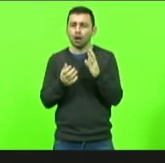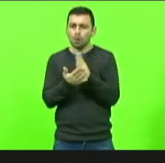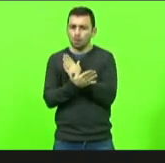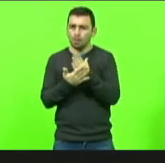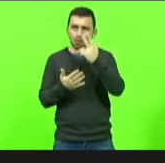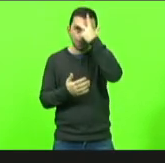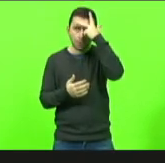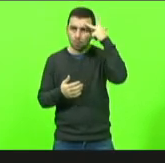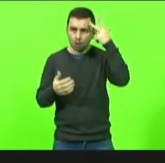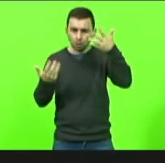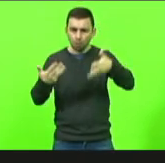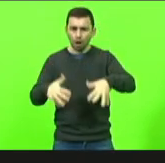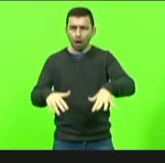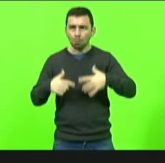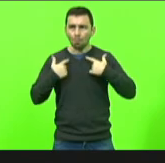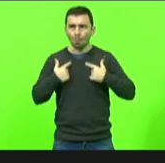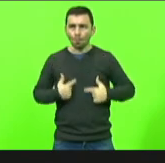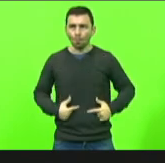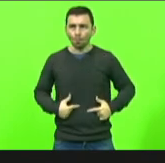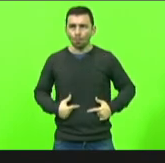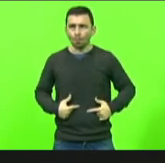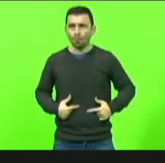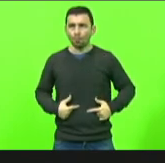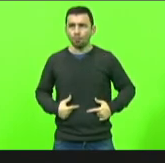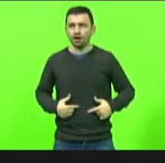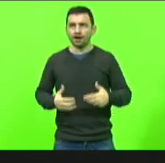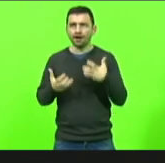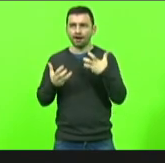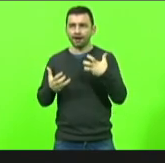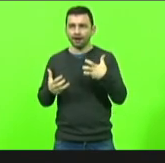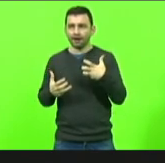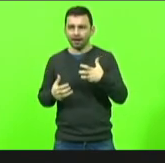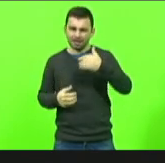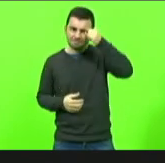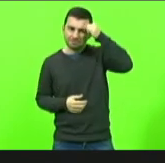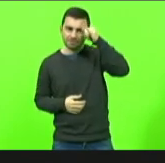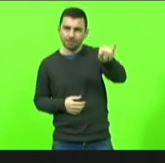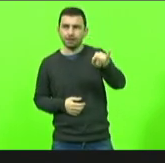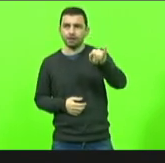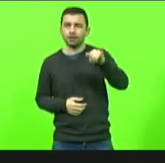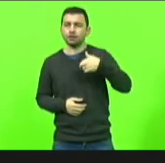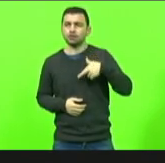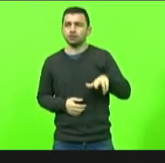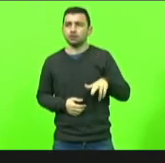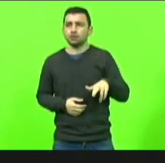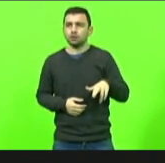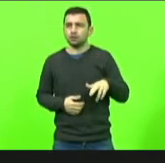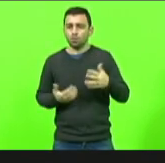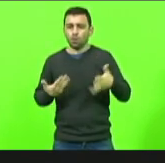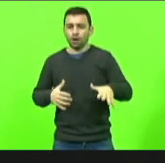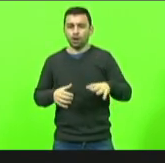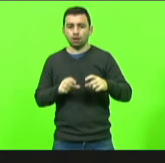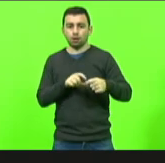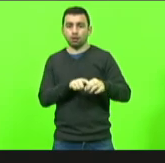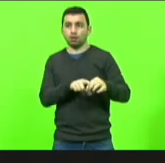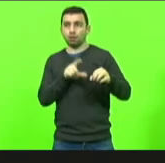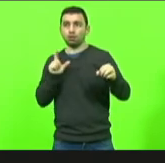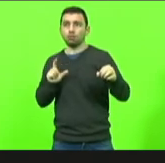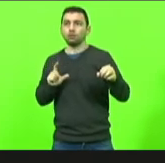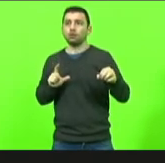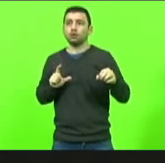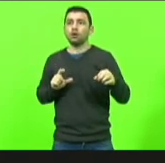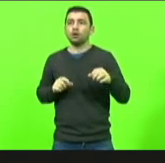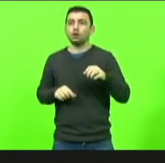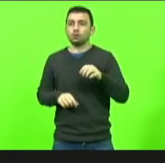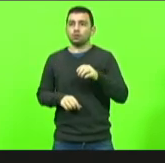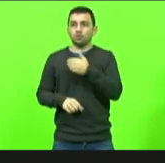querem um estado laico querem um estado anti-religioso e não um estado independente mas um estado que de alguma forma